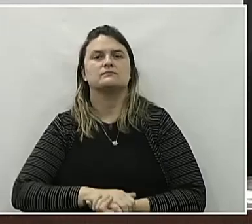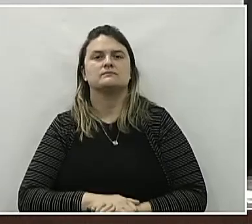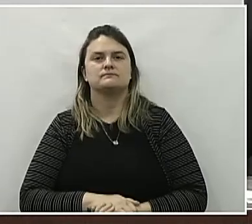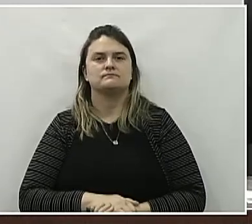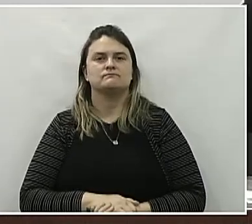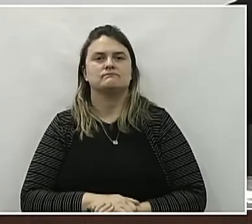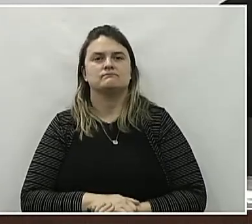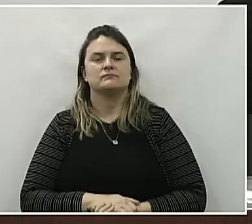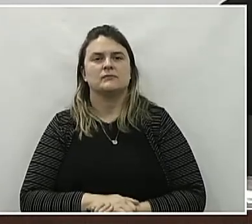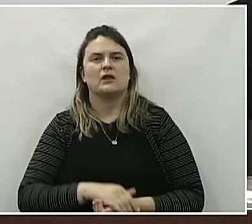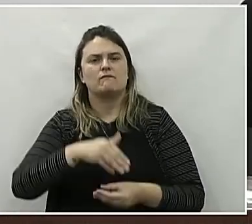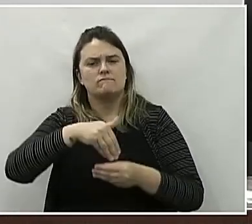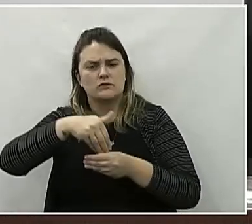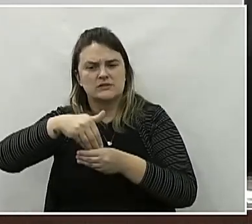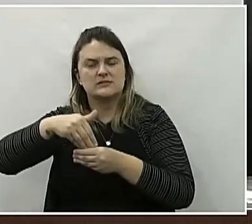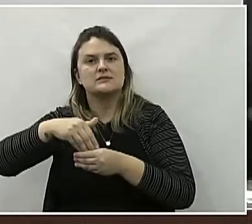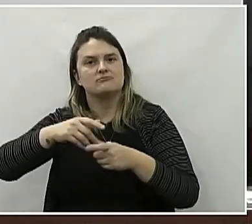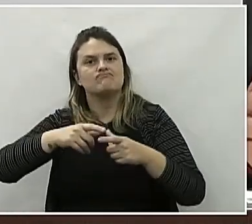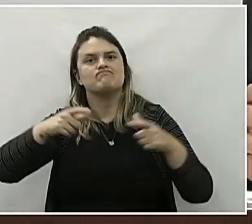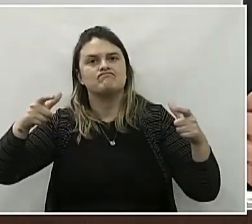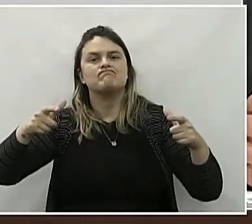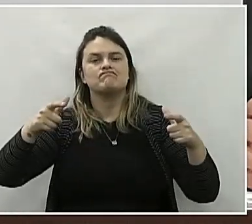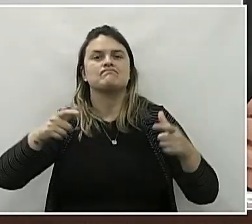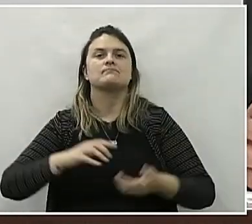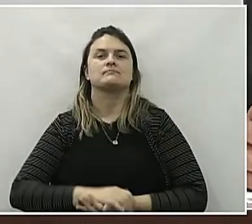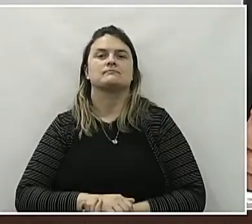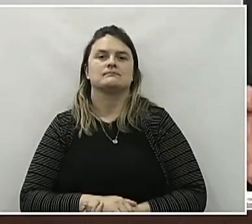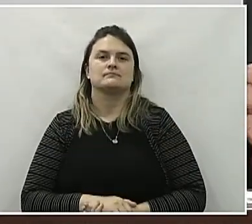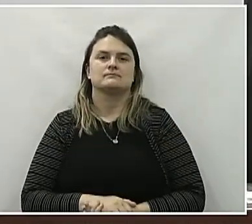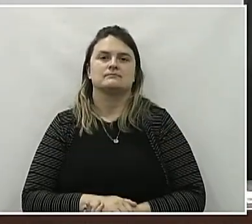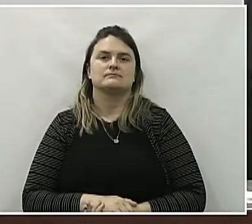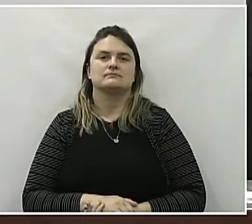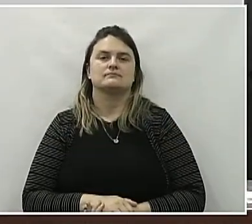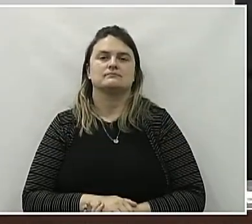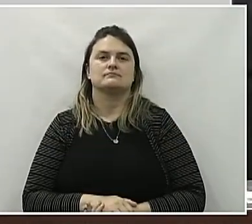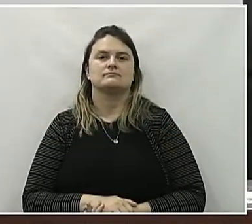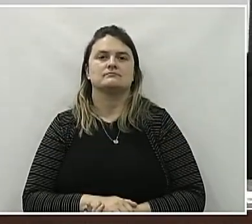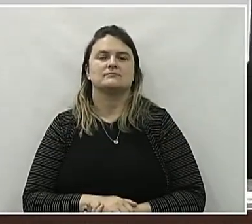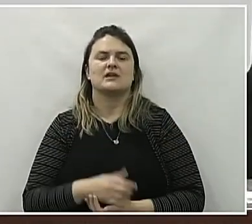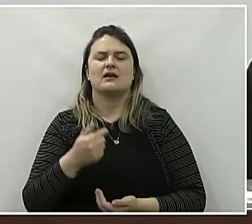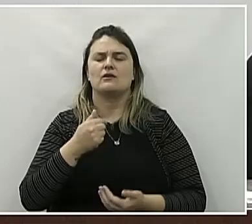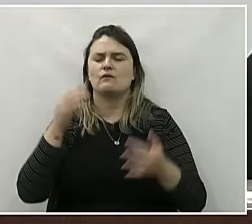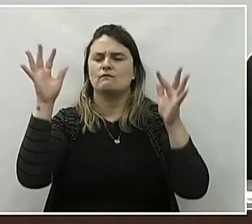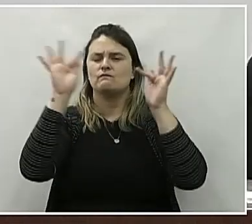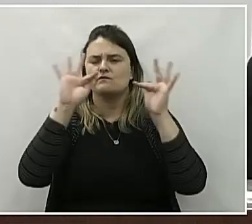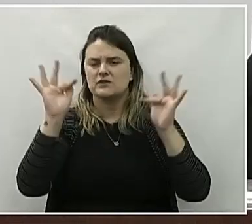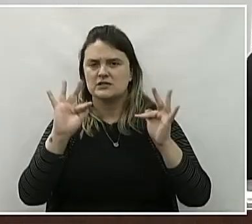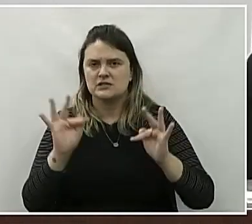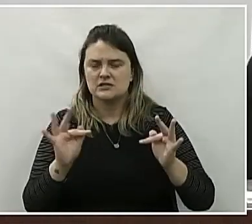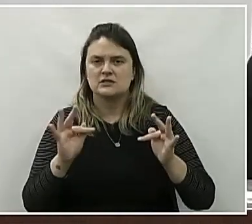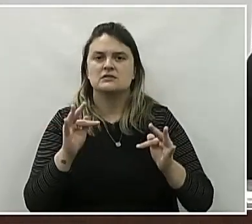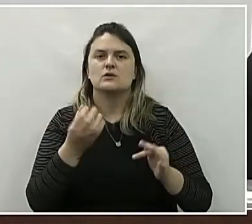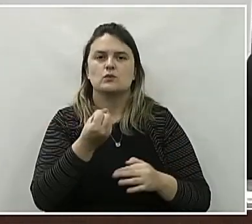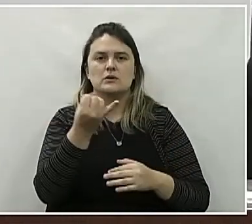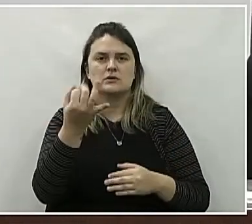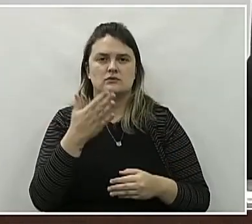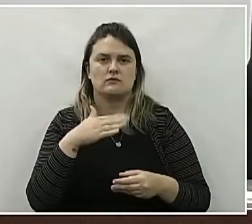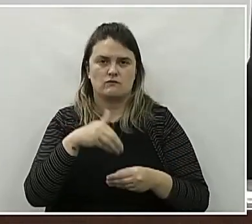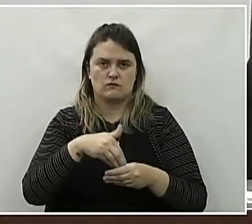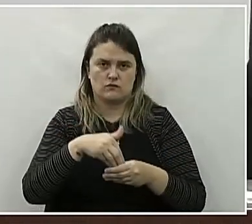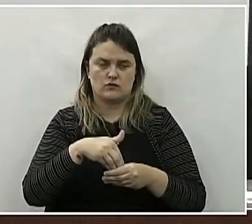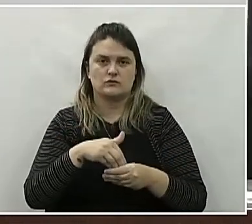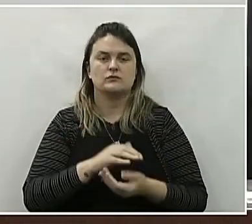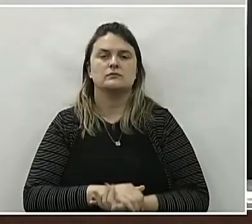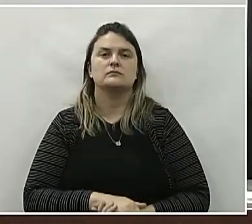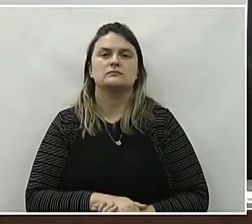uma votação grande e fiquei muito feliz com o número de votos que